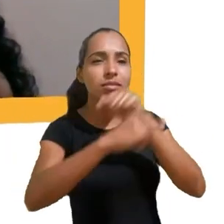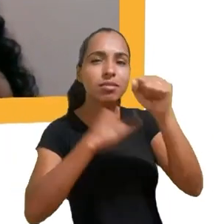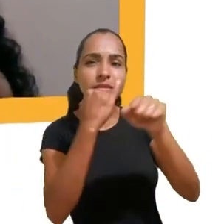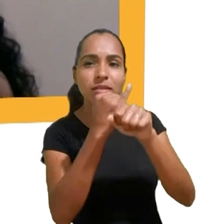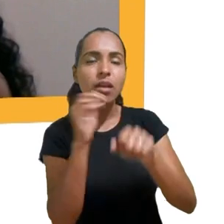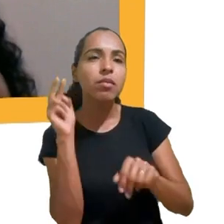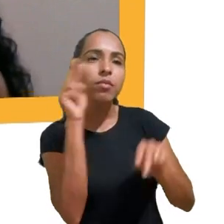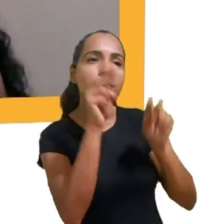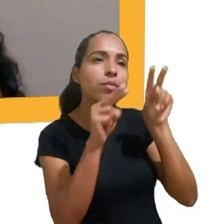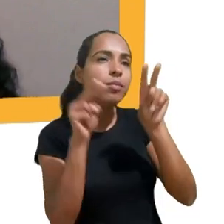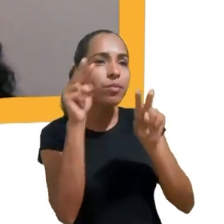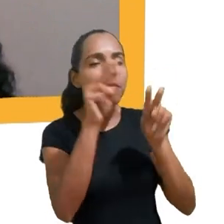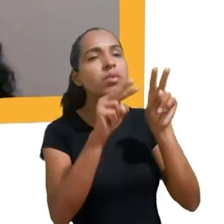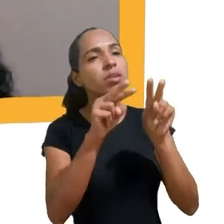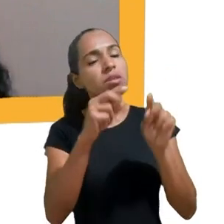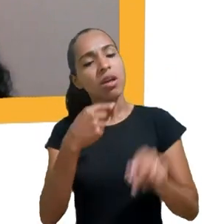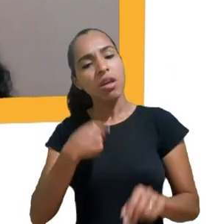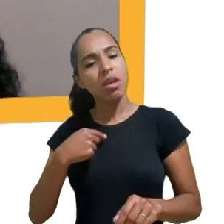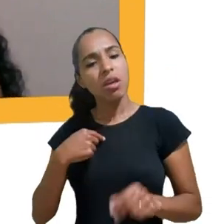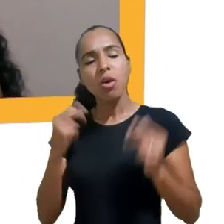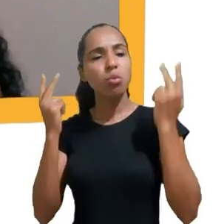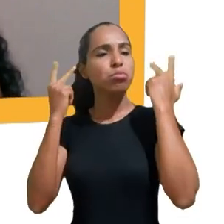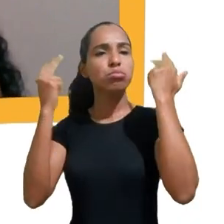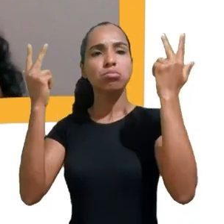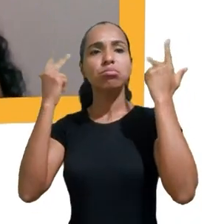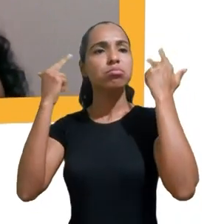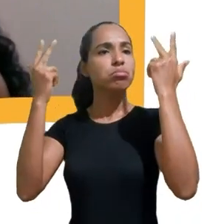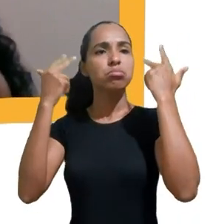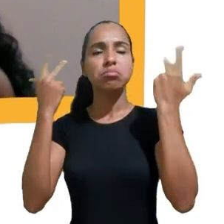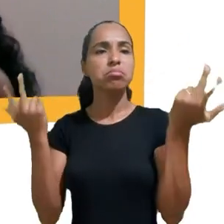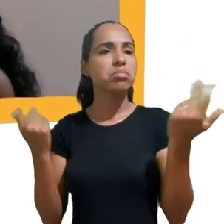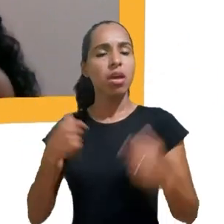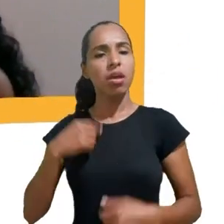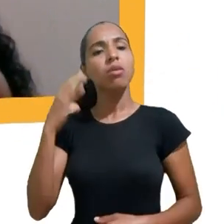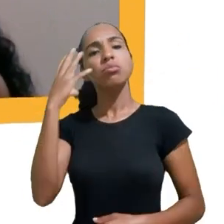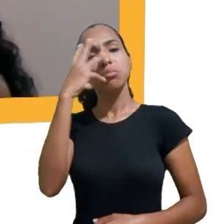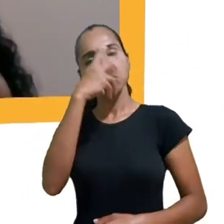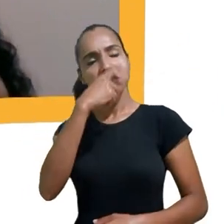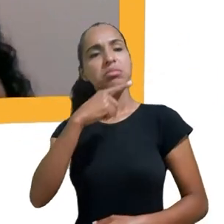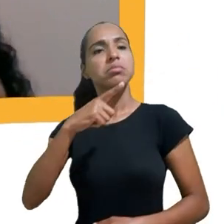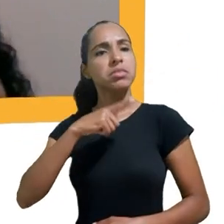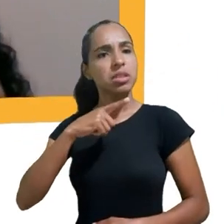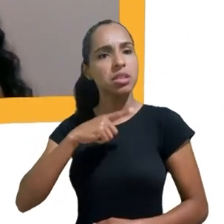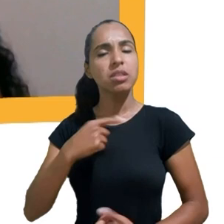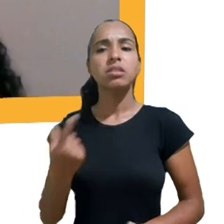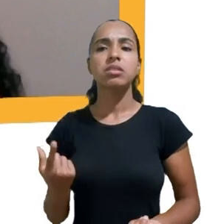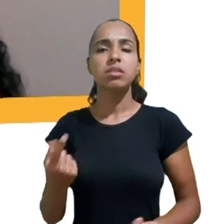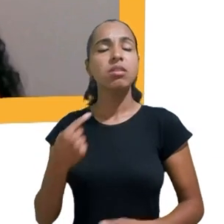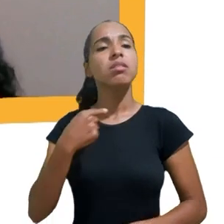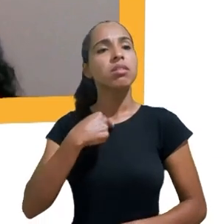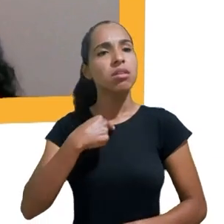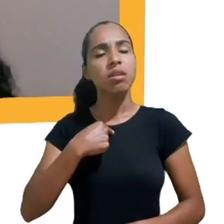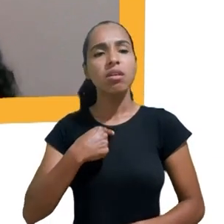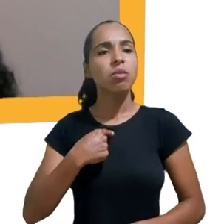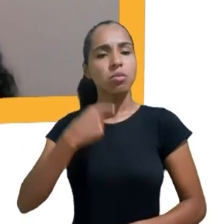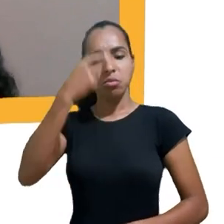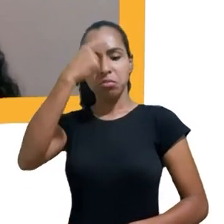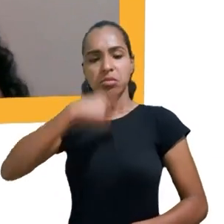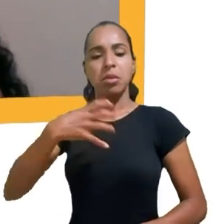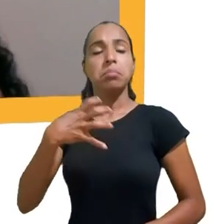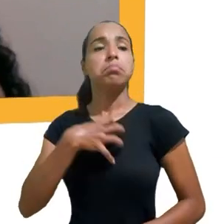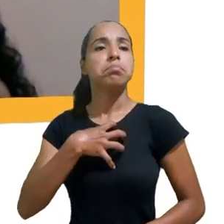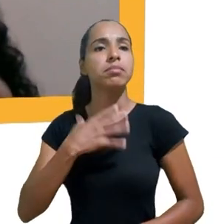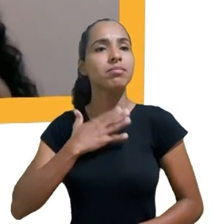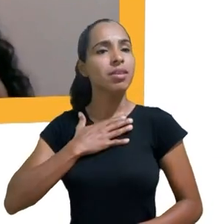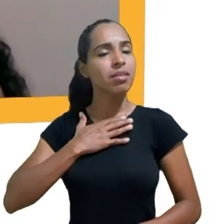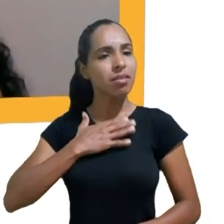diferentes de ninguém. Que cada um tem a sua própria beleza, a sua própria personalidade e que eles devem se aceitar do jeito que eles